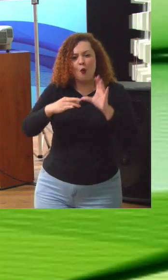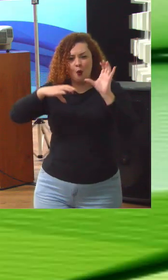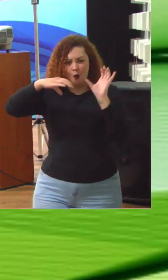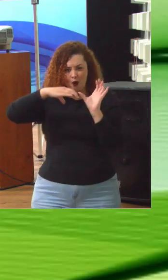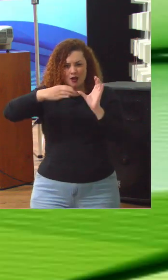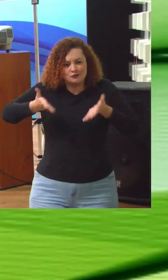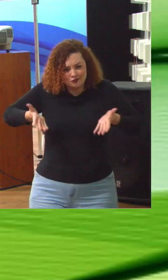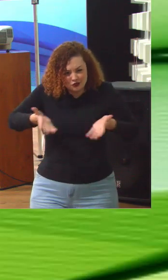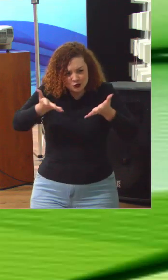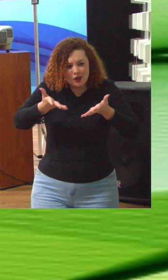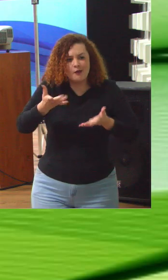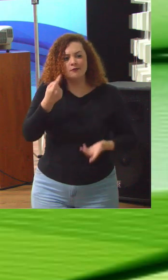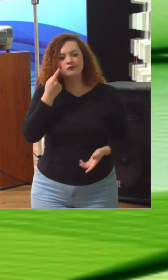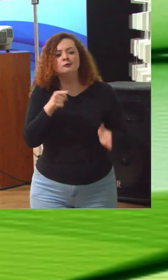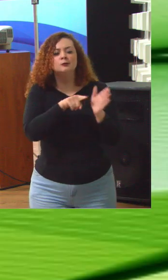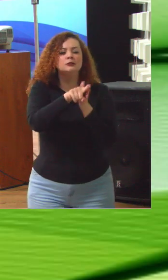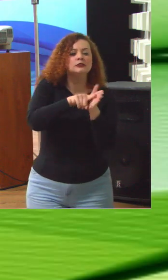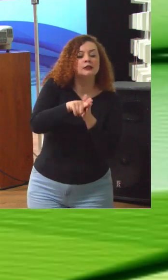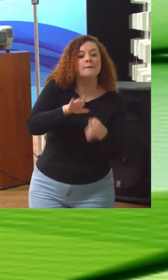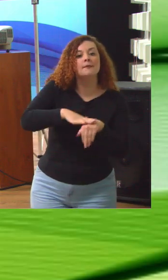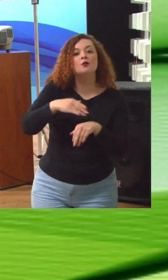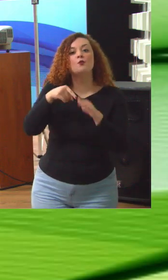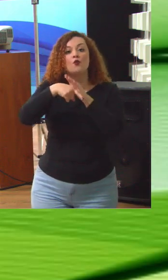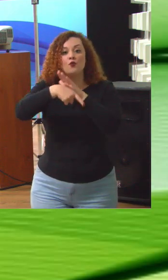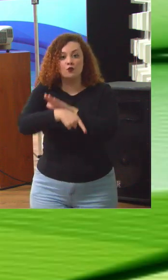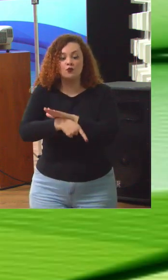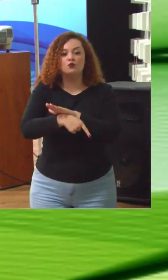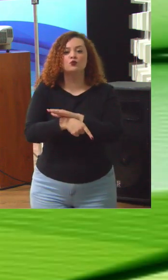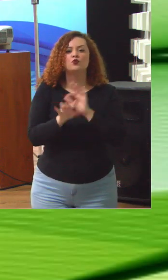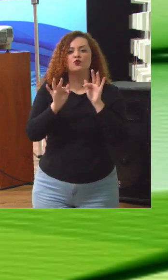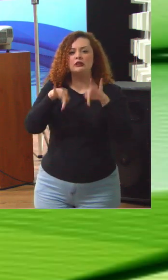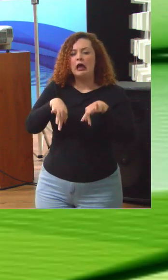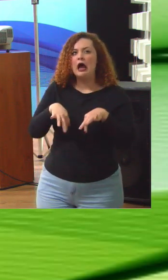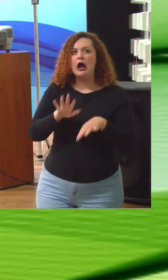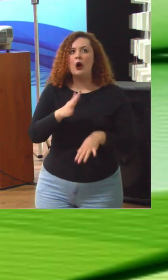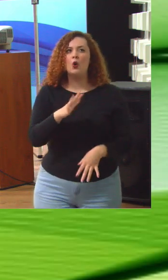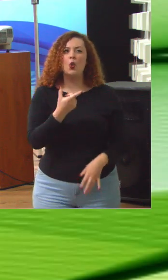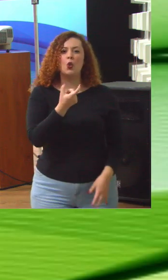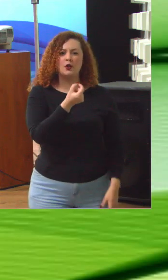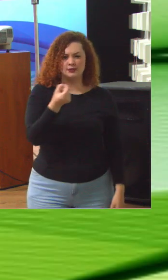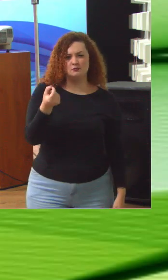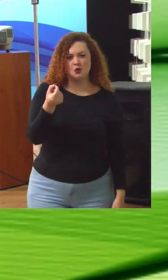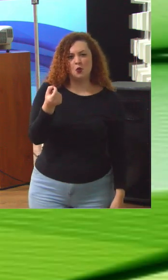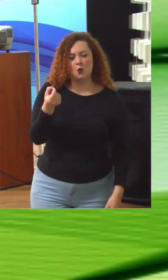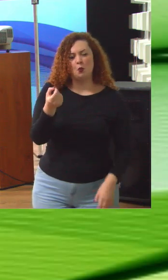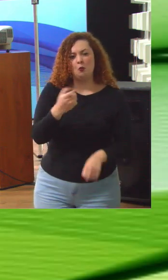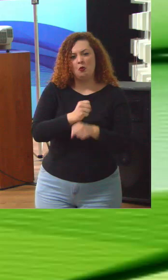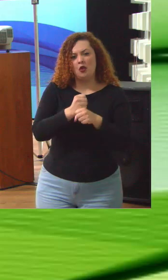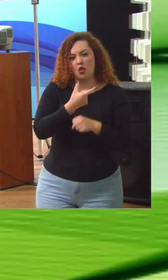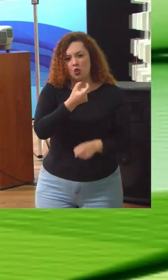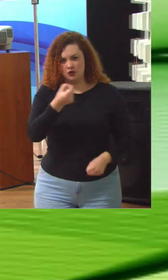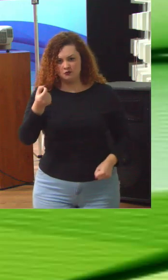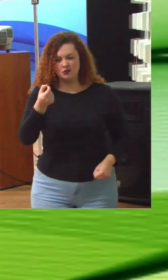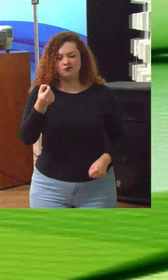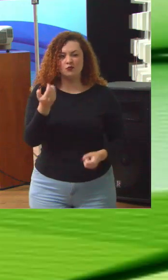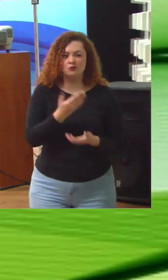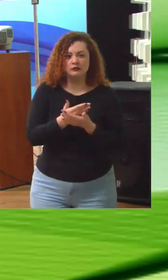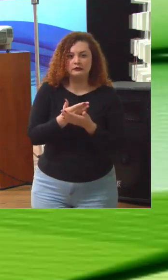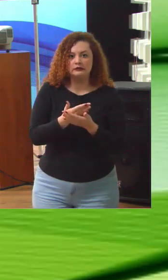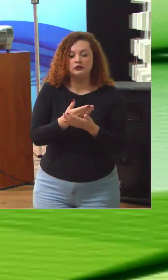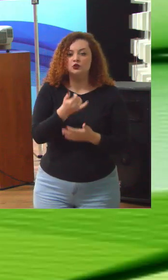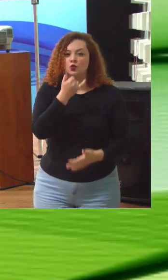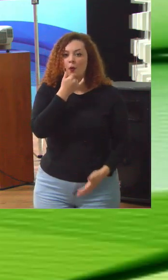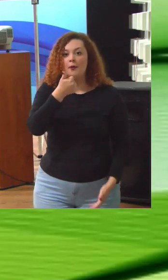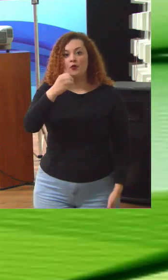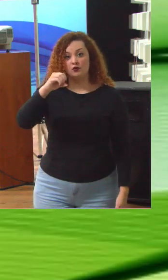para examinar a questão mais aprofundadamente, no finalzinho dos anos 2000, perdão, dos anos